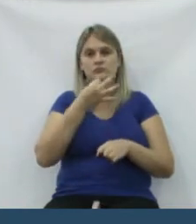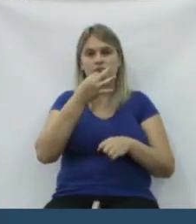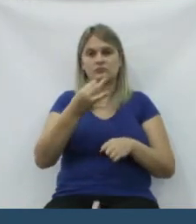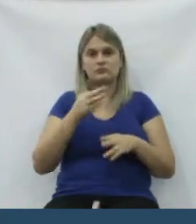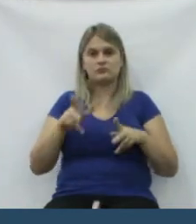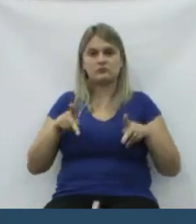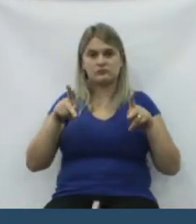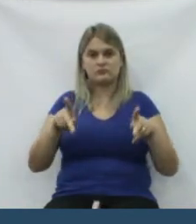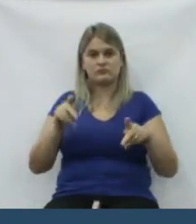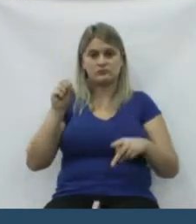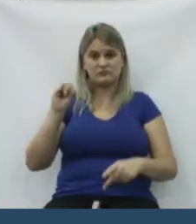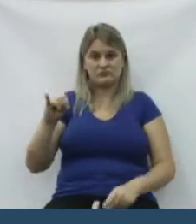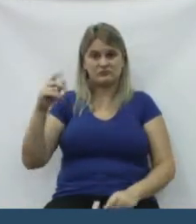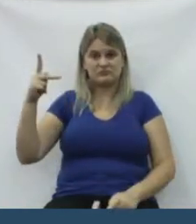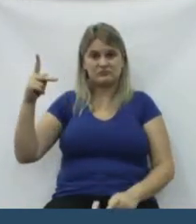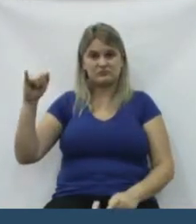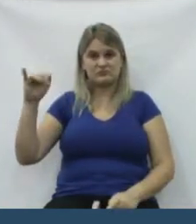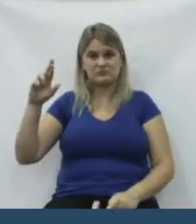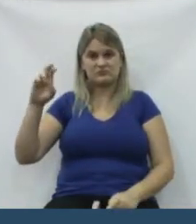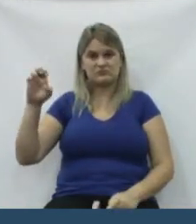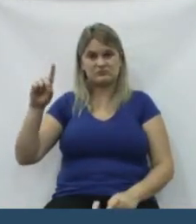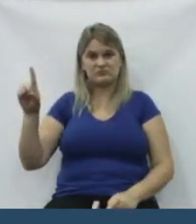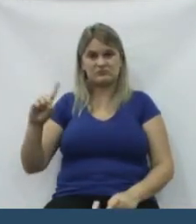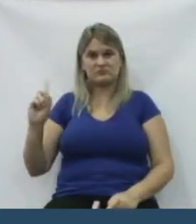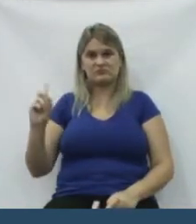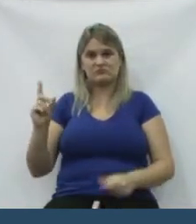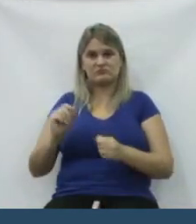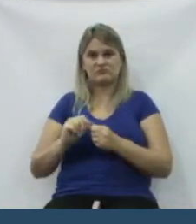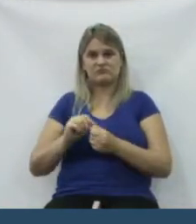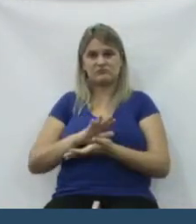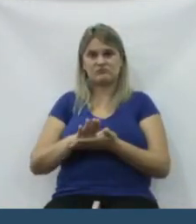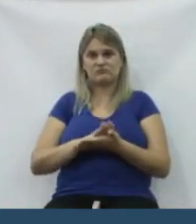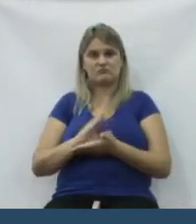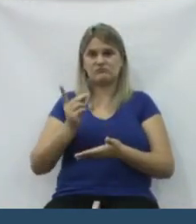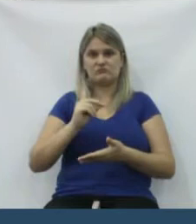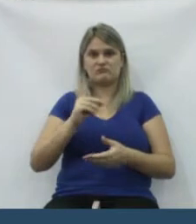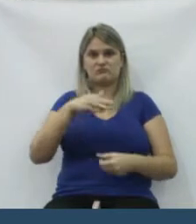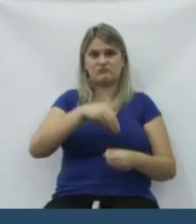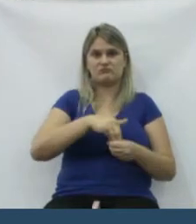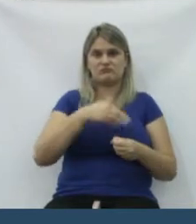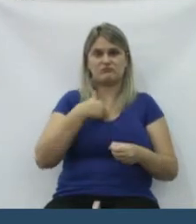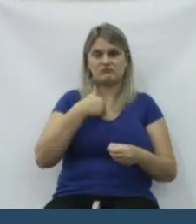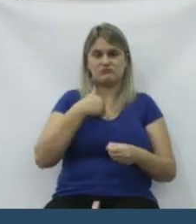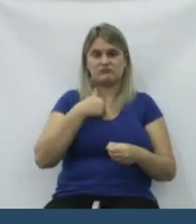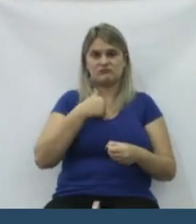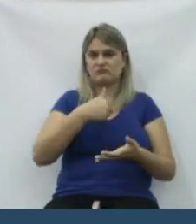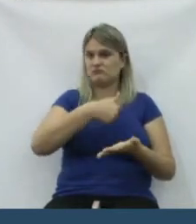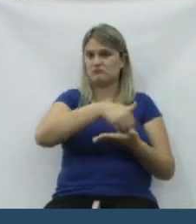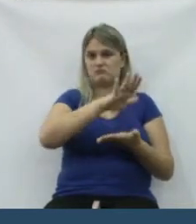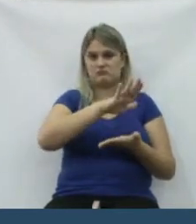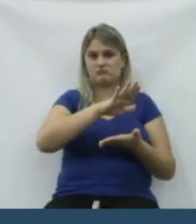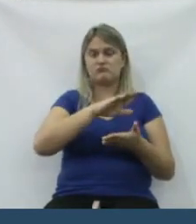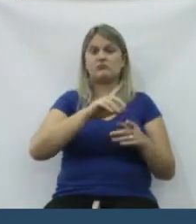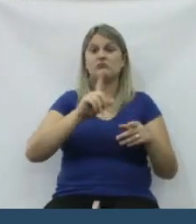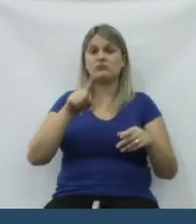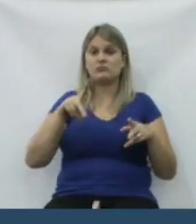Eu acho que a população, se o Pires não faz nada, não tem que votar no Pires. Tem que mandar andar.